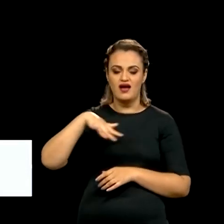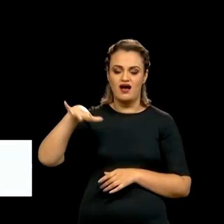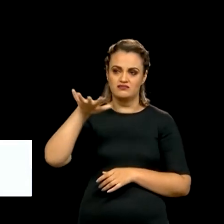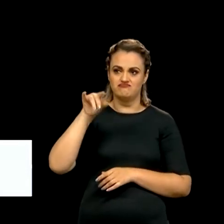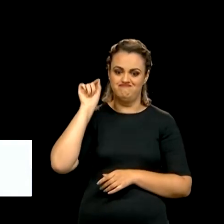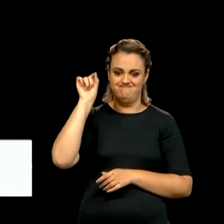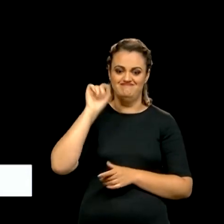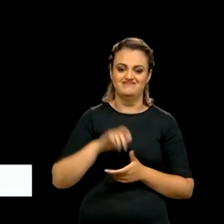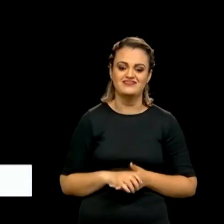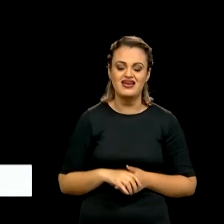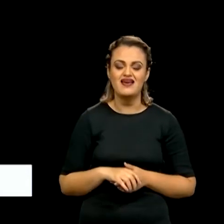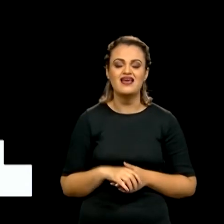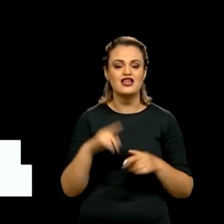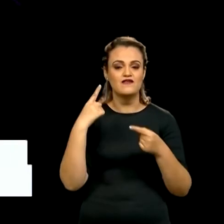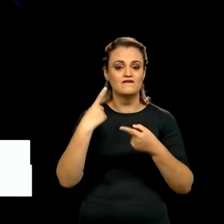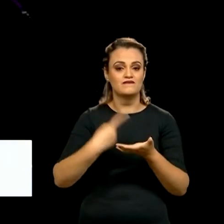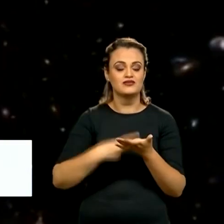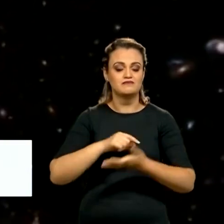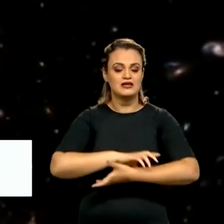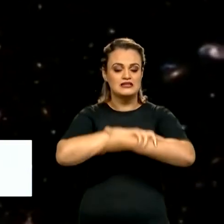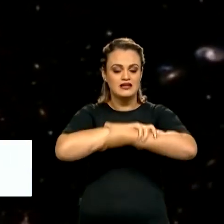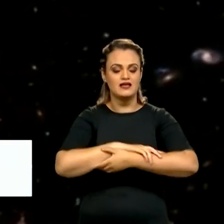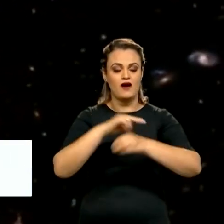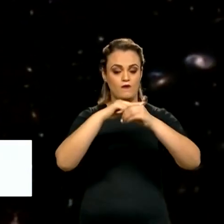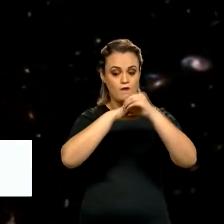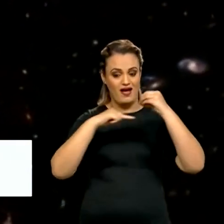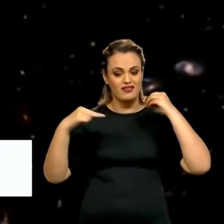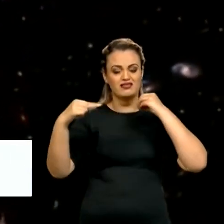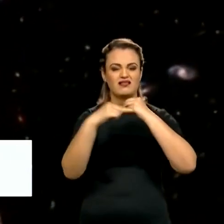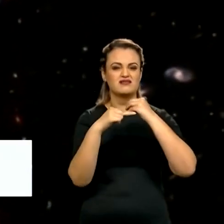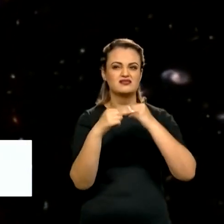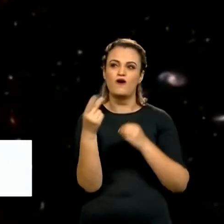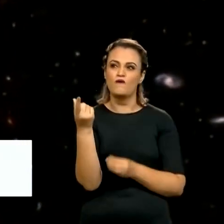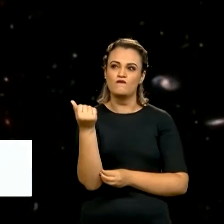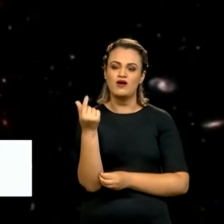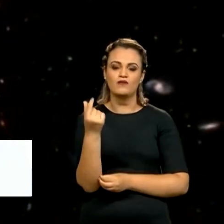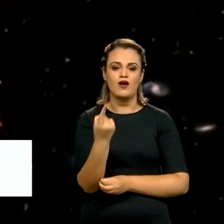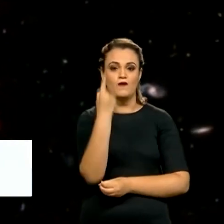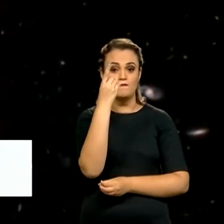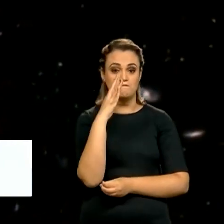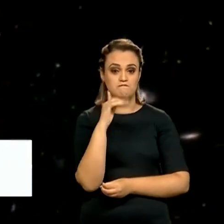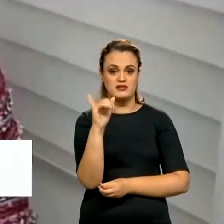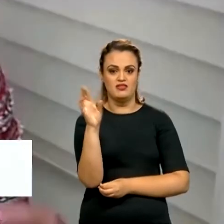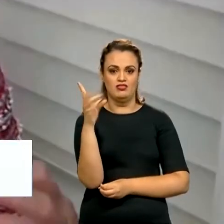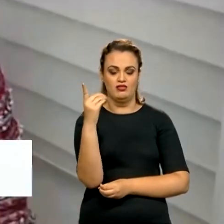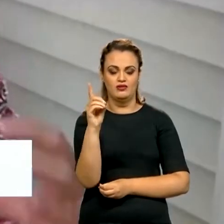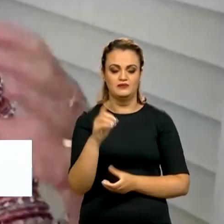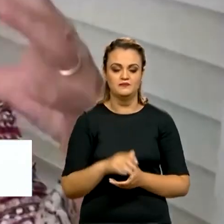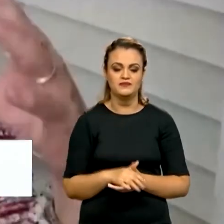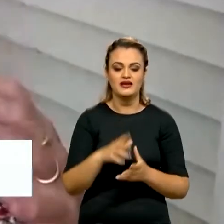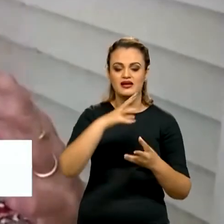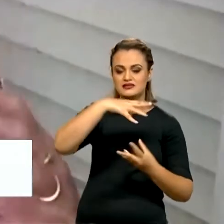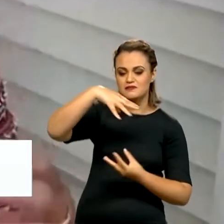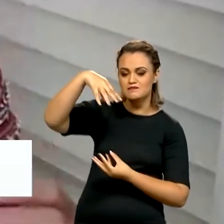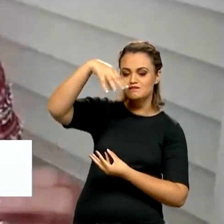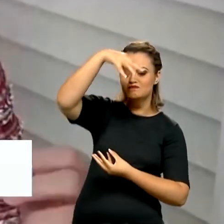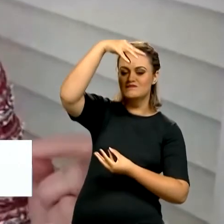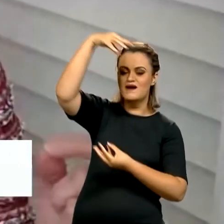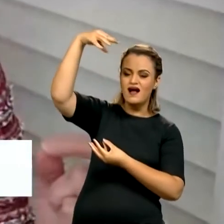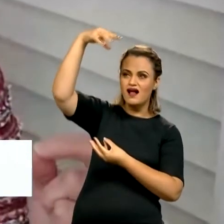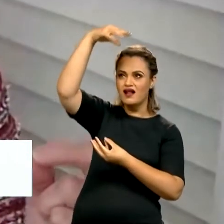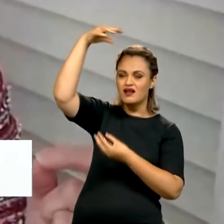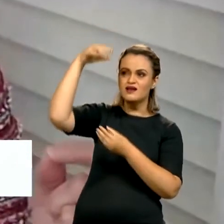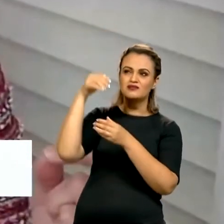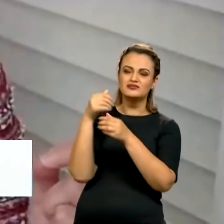extremos. Feito em parceria com a NASA, tem o custo estimado em um bilhão de dólares. O balão está muito próximo, está com